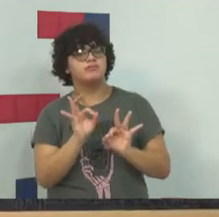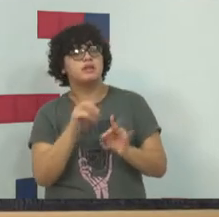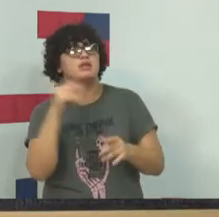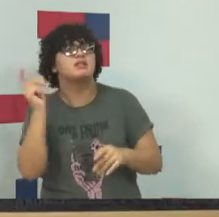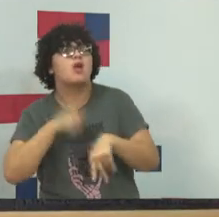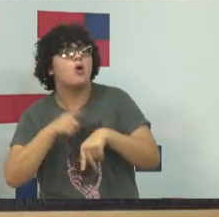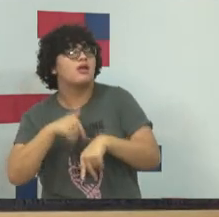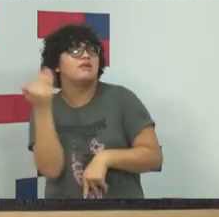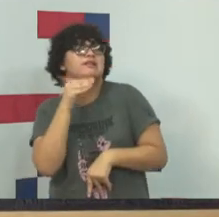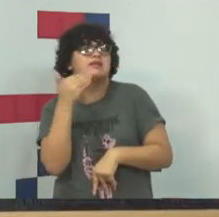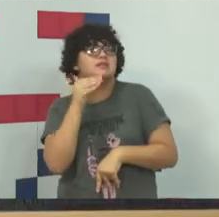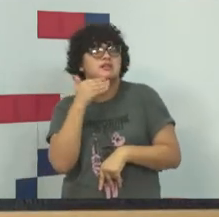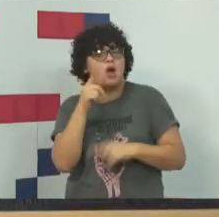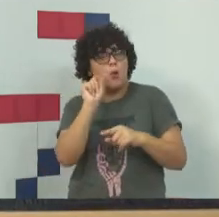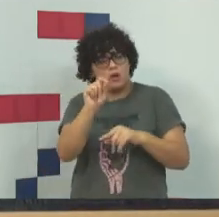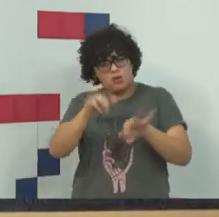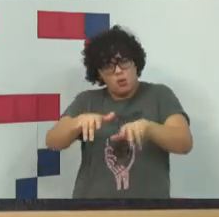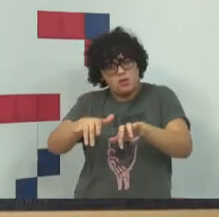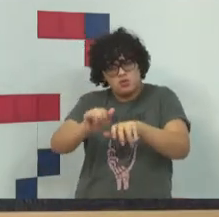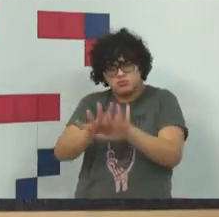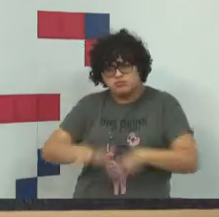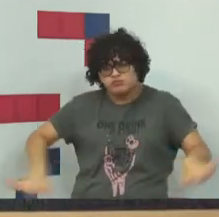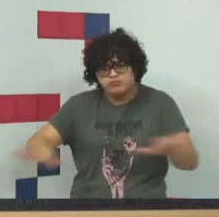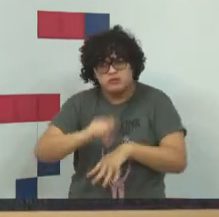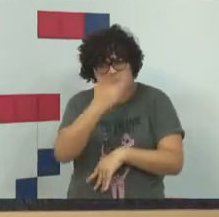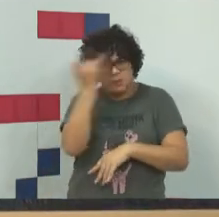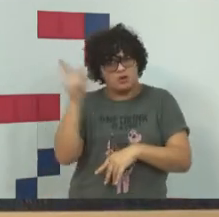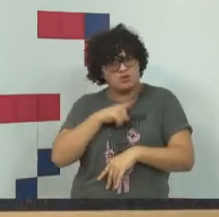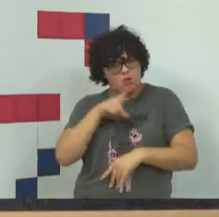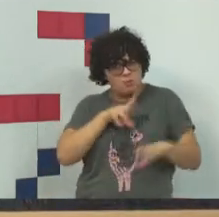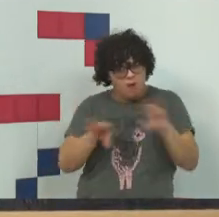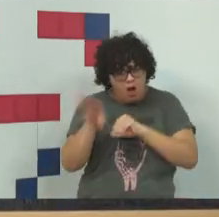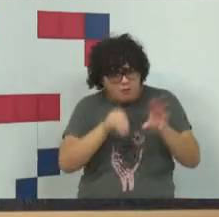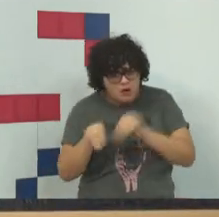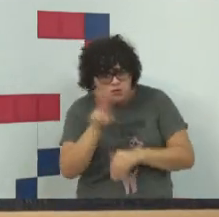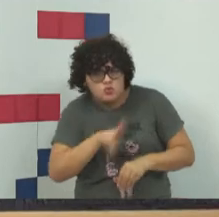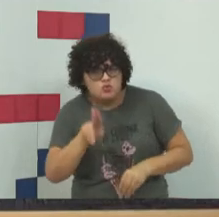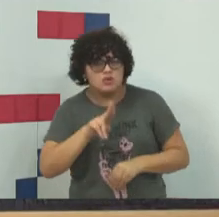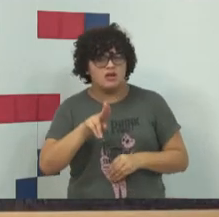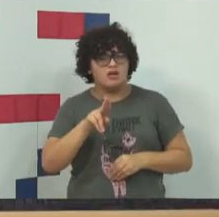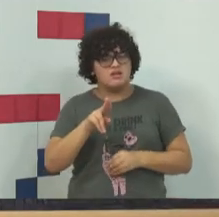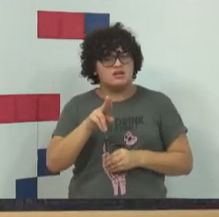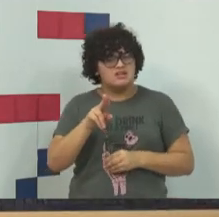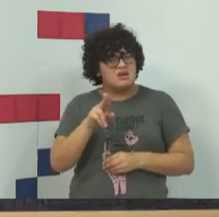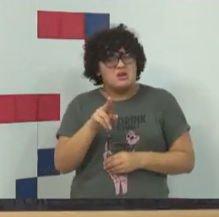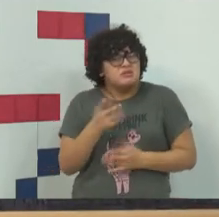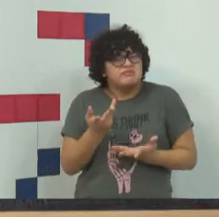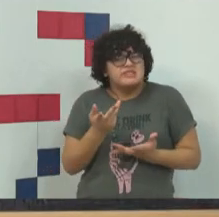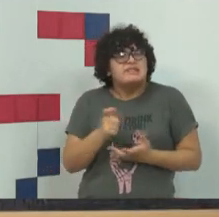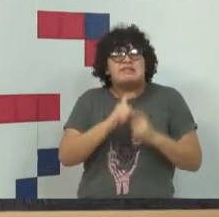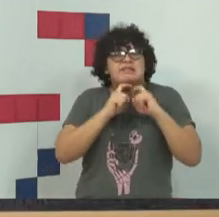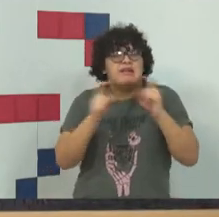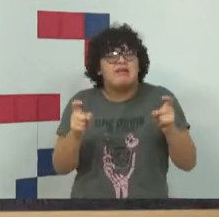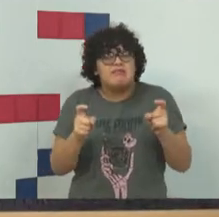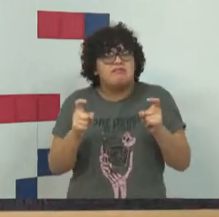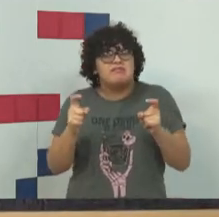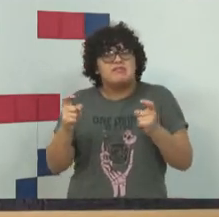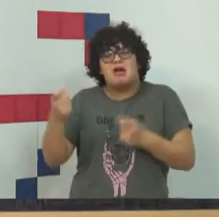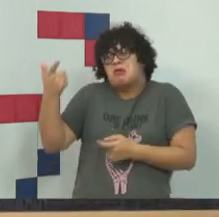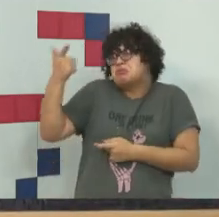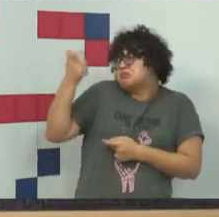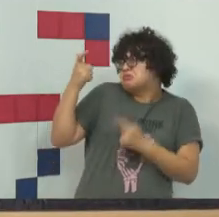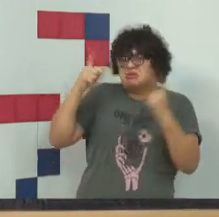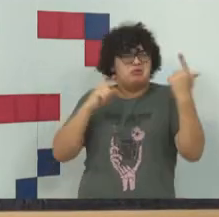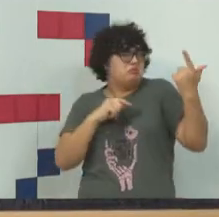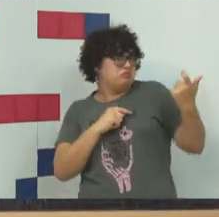entender que atrás daquele computador existe uma pessoa que ninguém posta uma foto porque está se